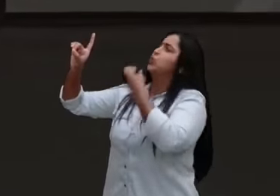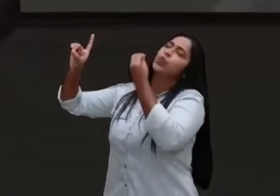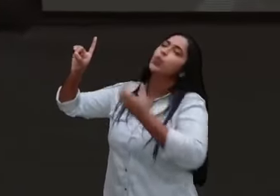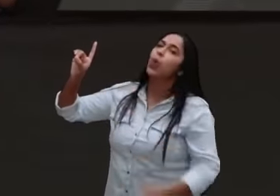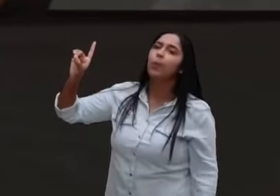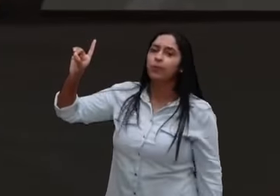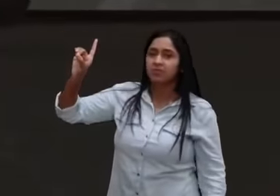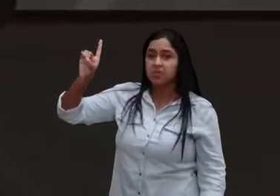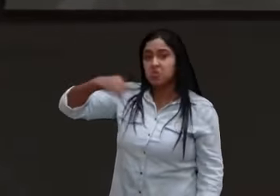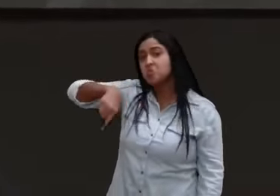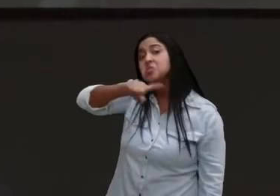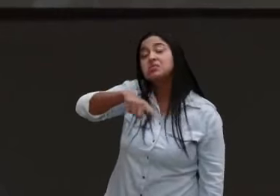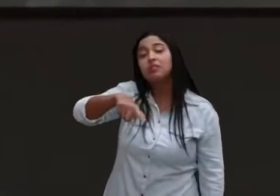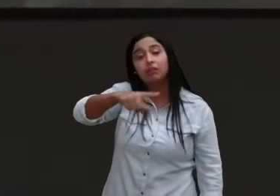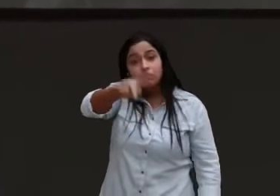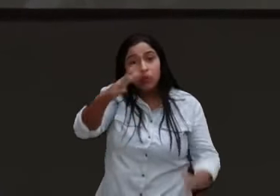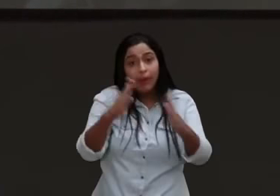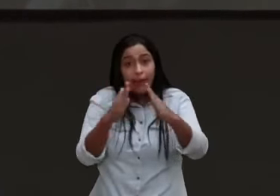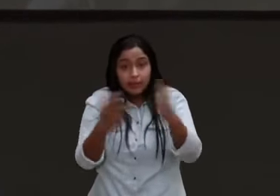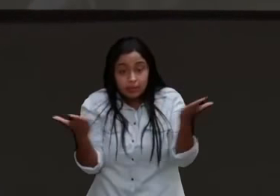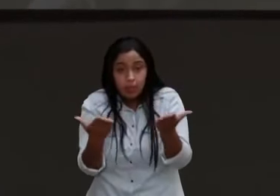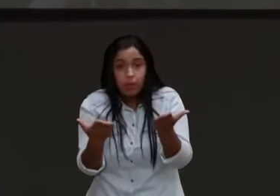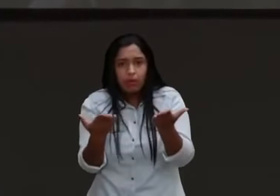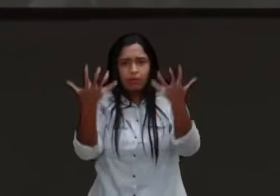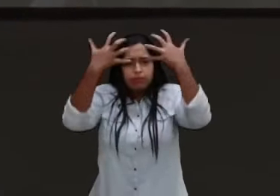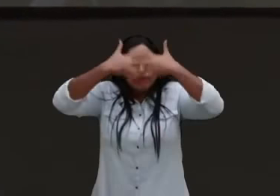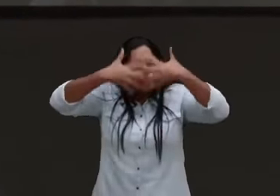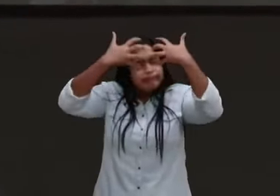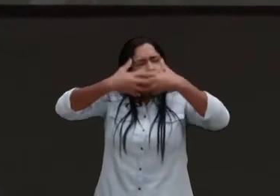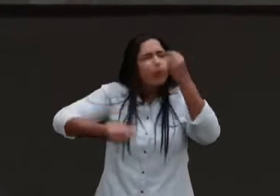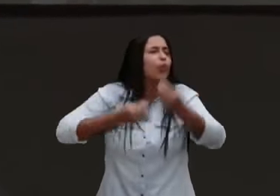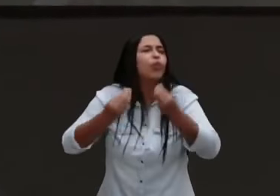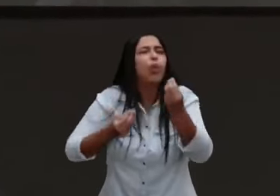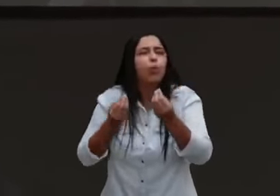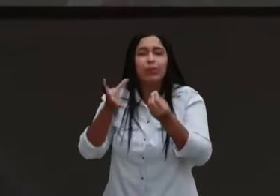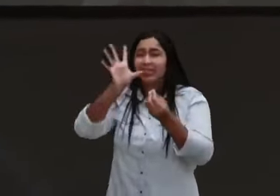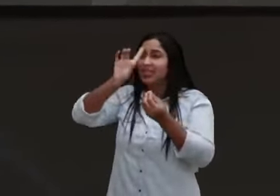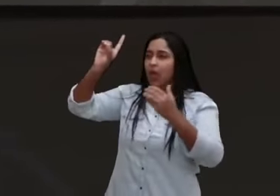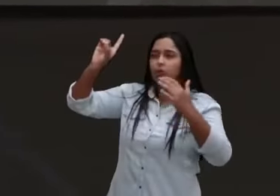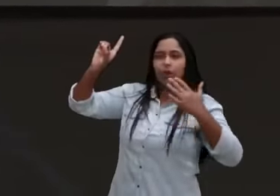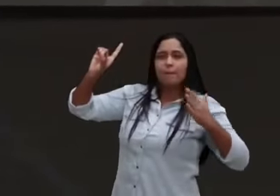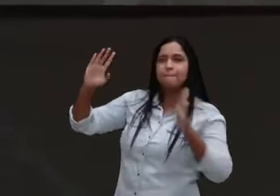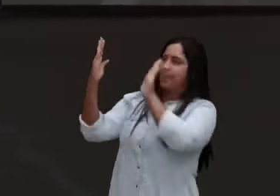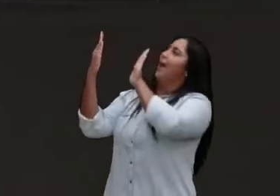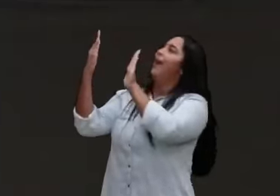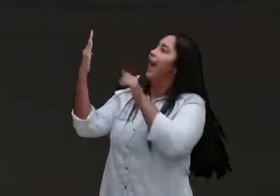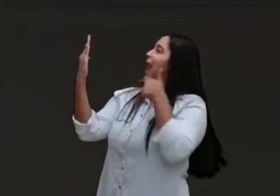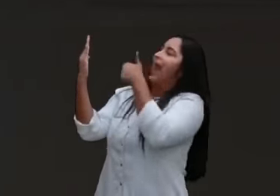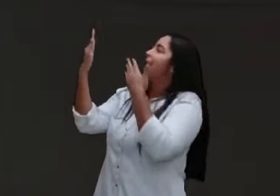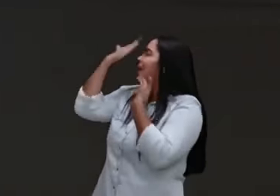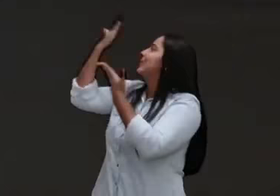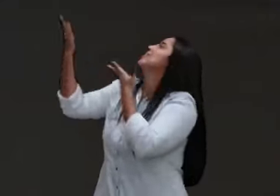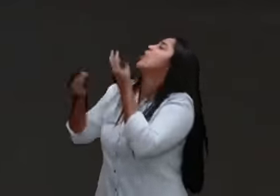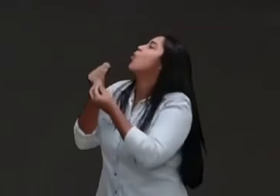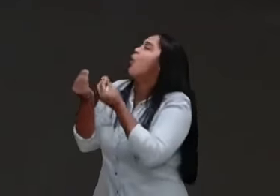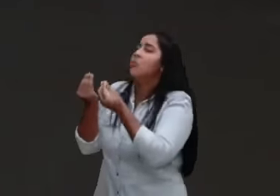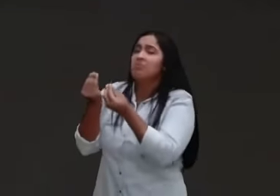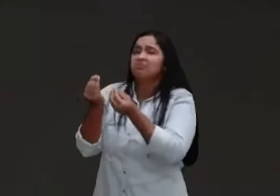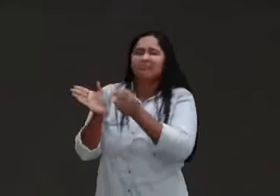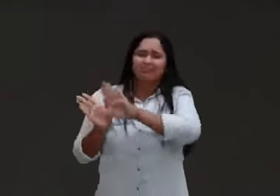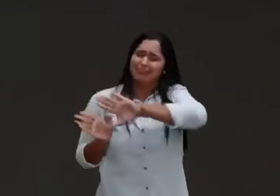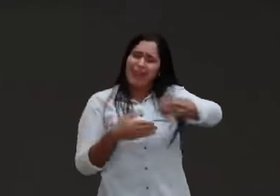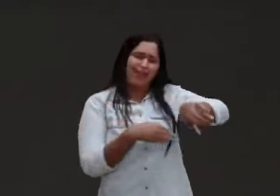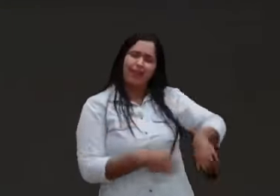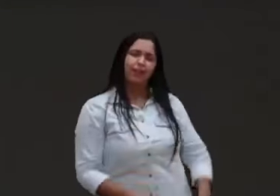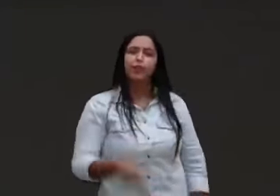que atitude você tem que ter para com Deus. você quer um lugar legal, uma igreja boa, uma mensagem bacana, um louvor